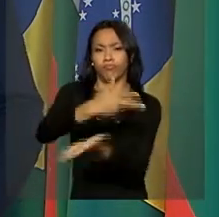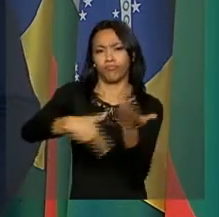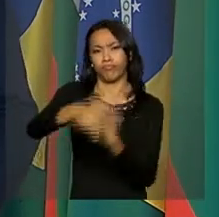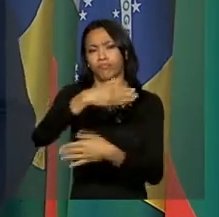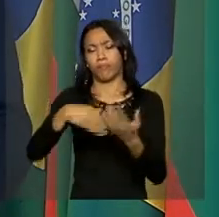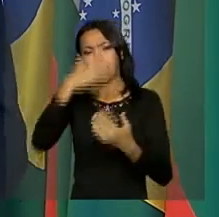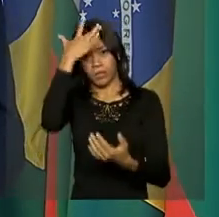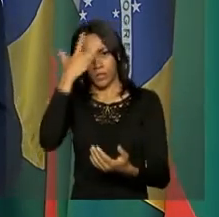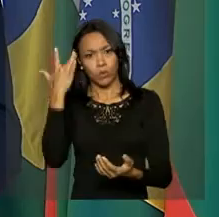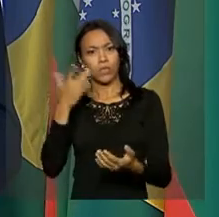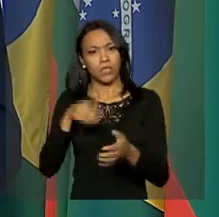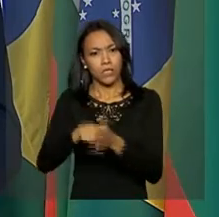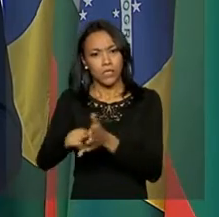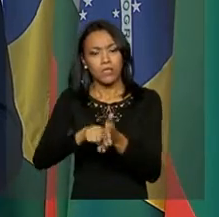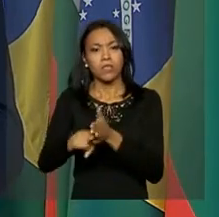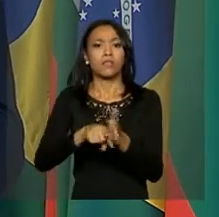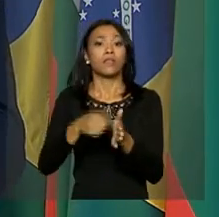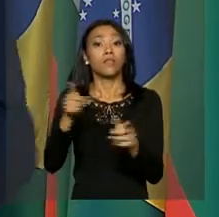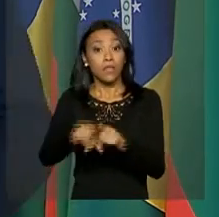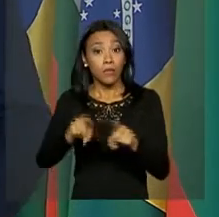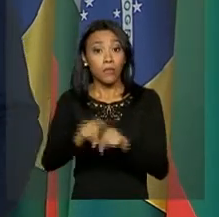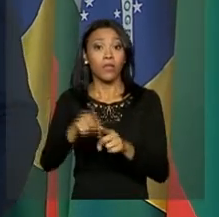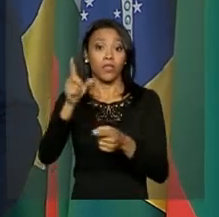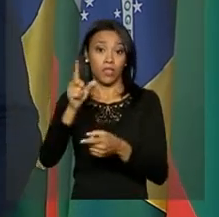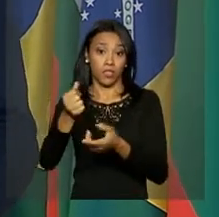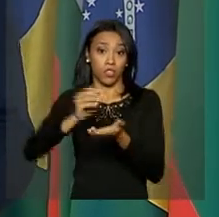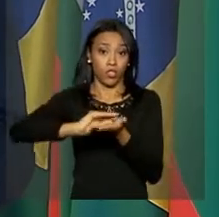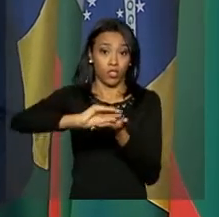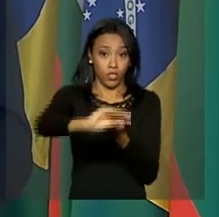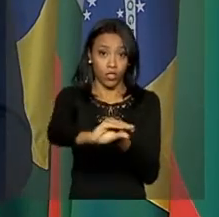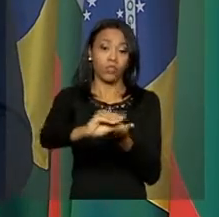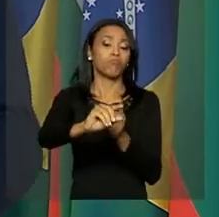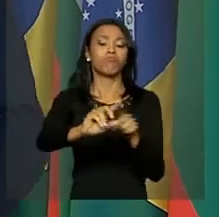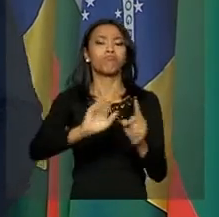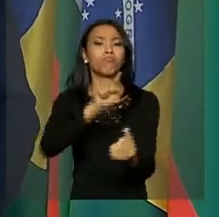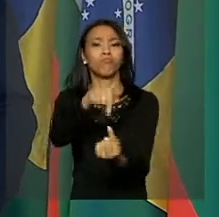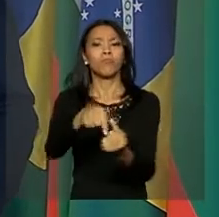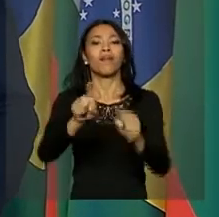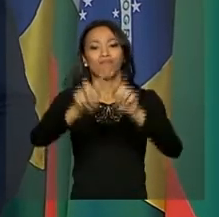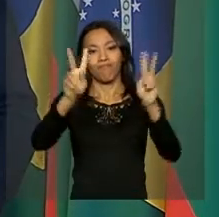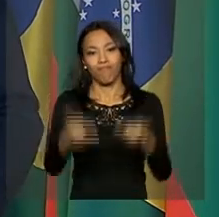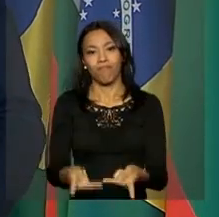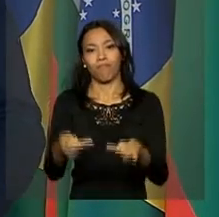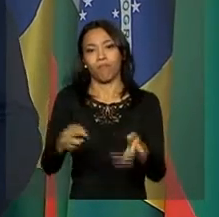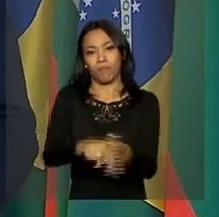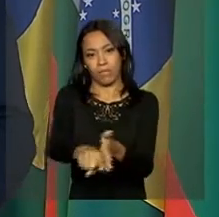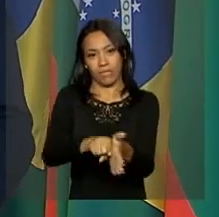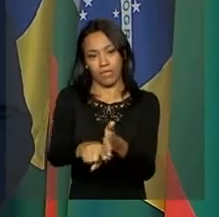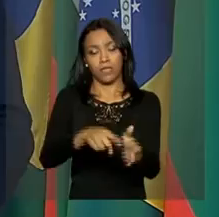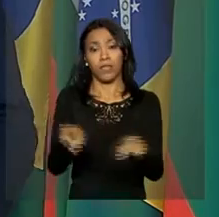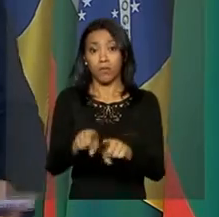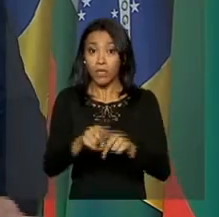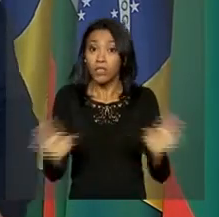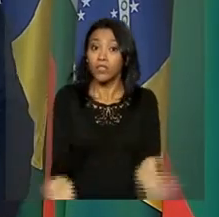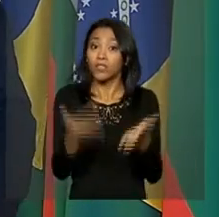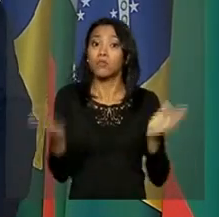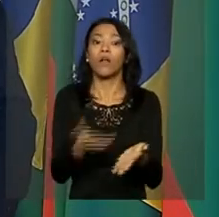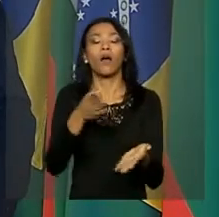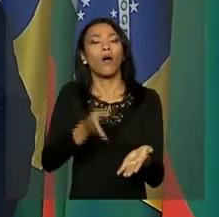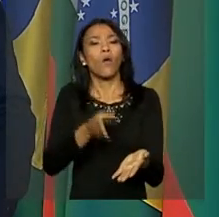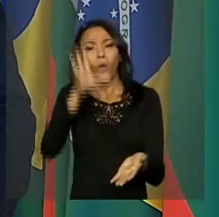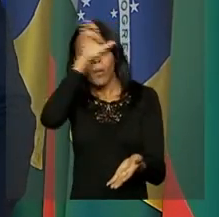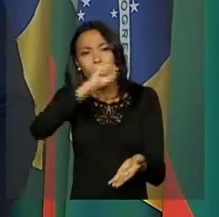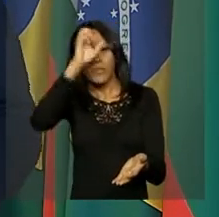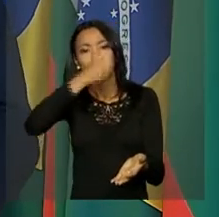pesquisadores e o financiamento de projetos conjuntos de pesquisa, além de estimular o estudo da língua portuguesa